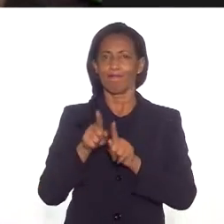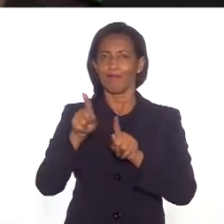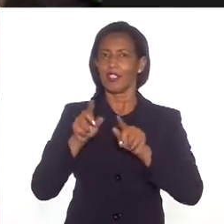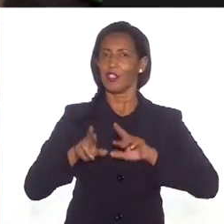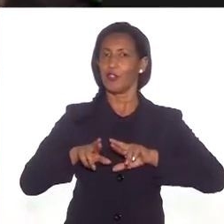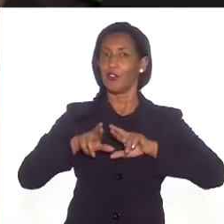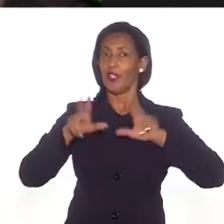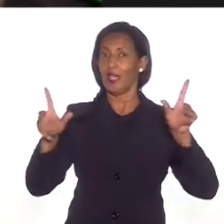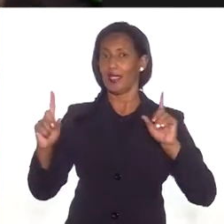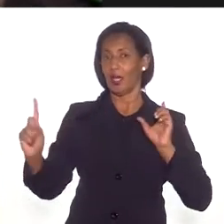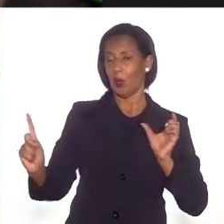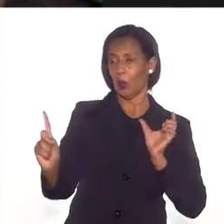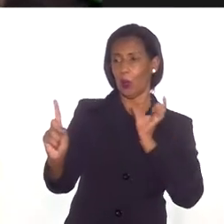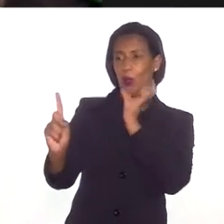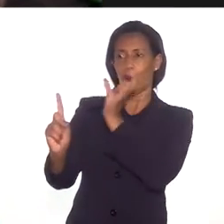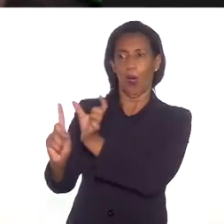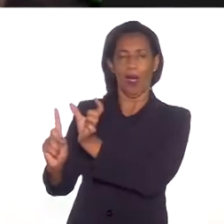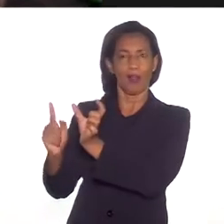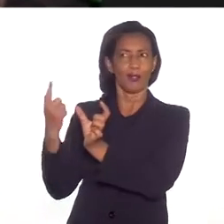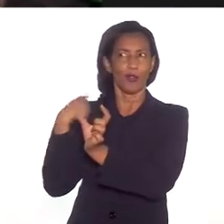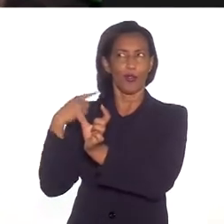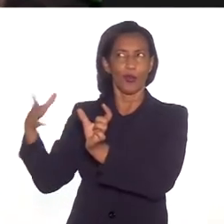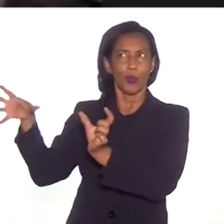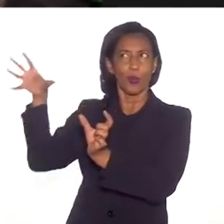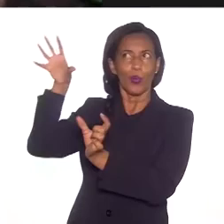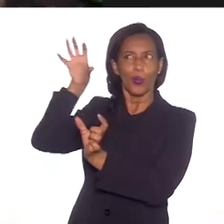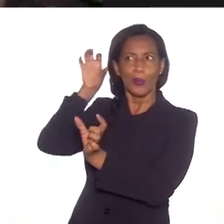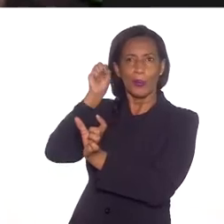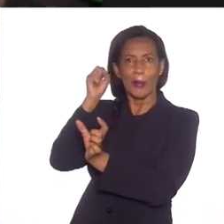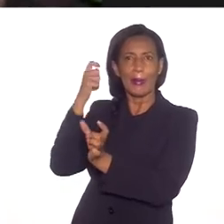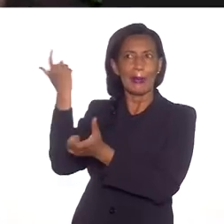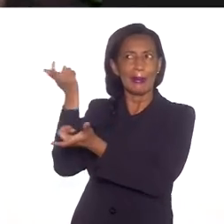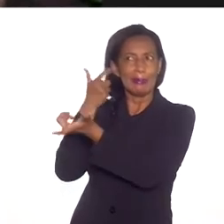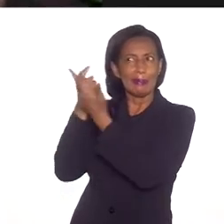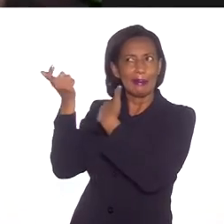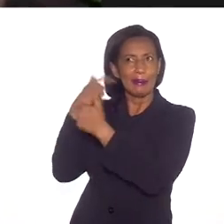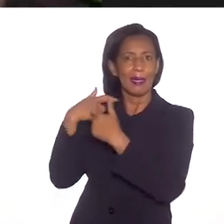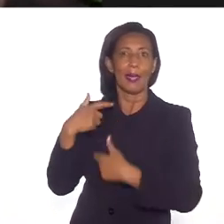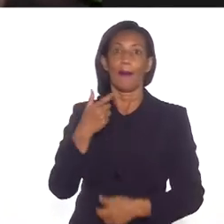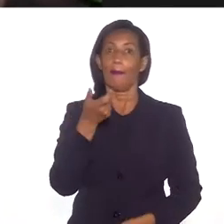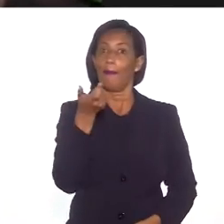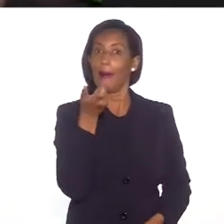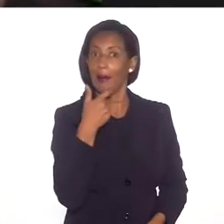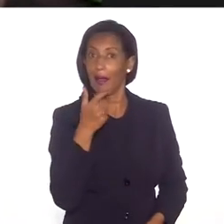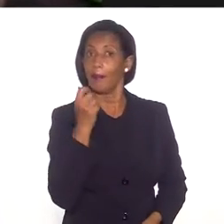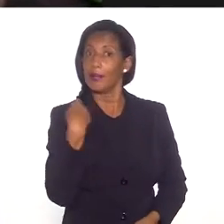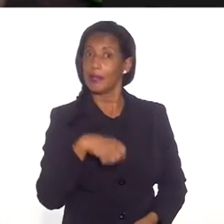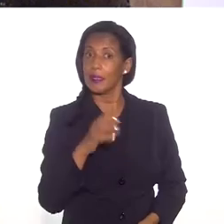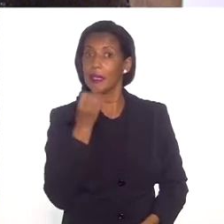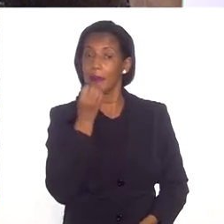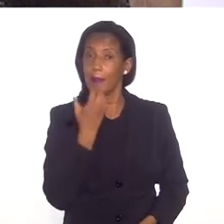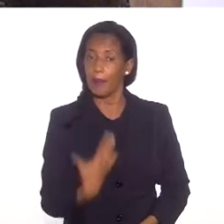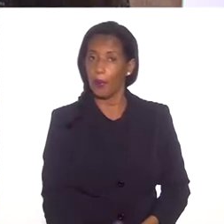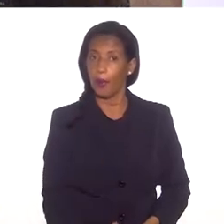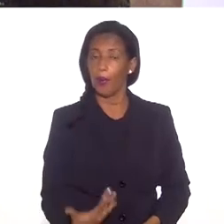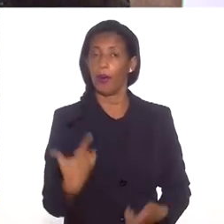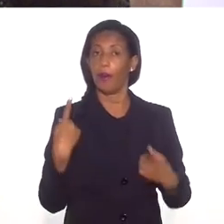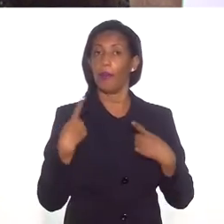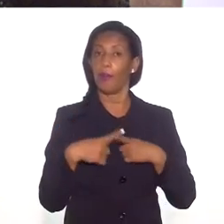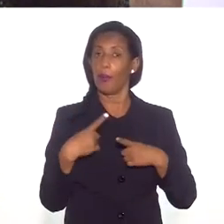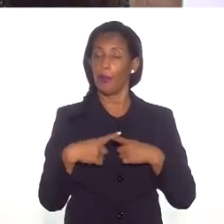uma diferença quando ela chega aos ouvidos das pessoas. Por isso, palavras sempre têm que ser boas, porque,